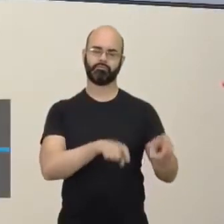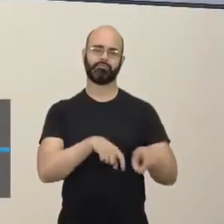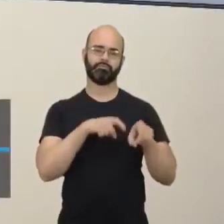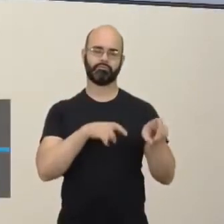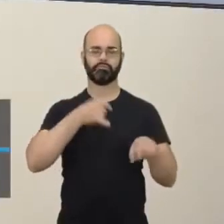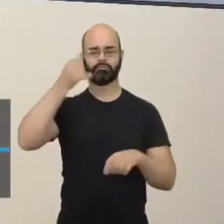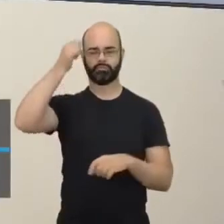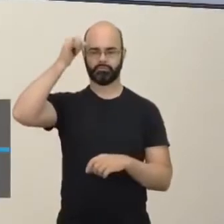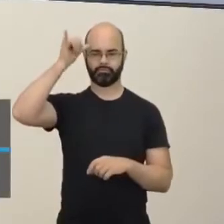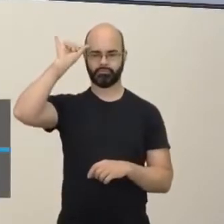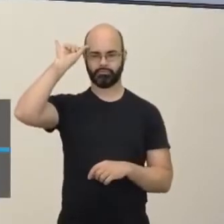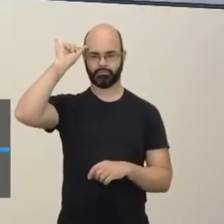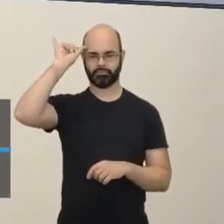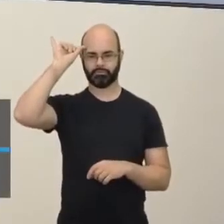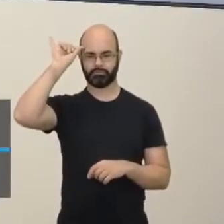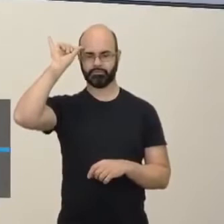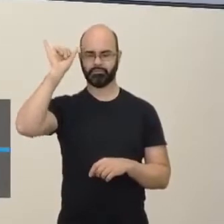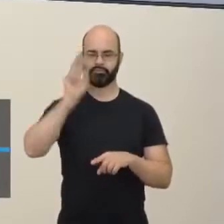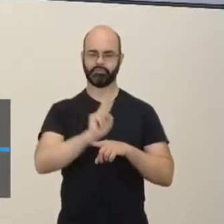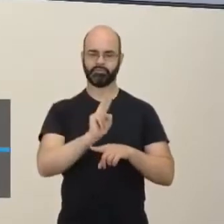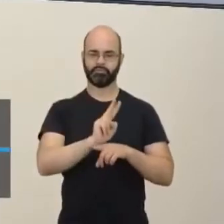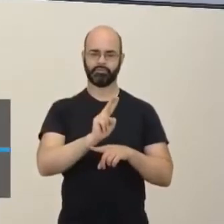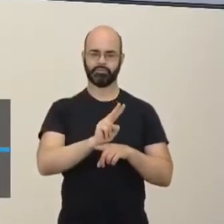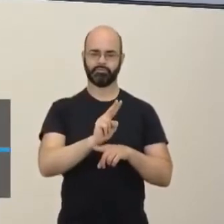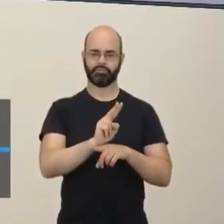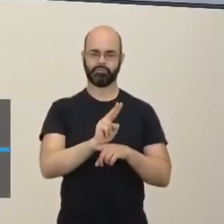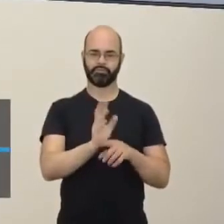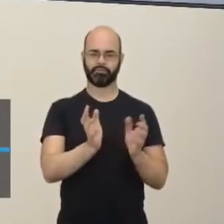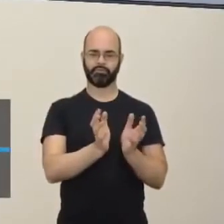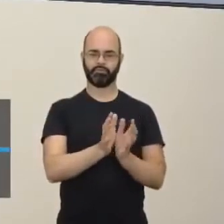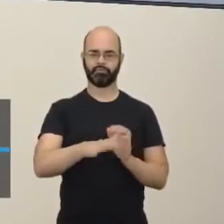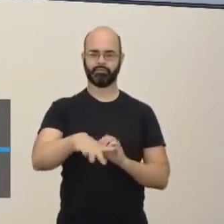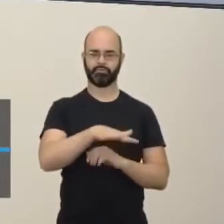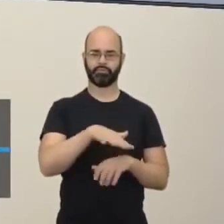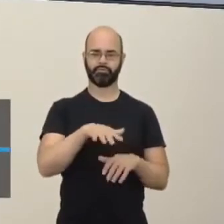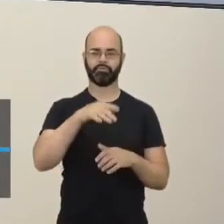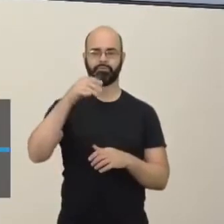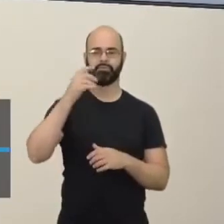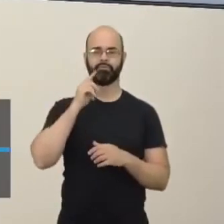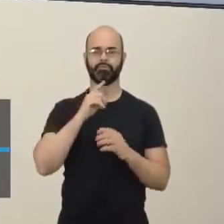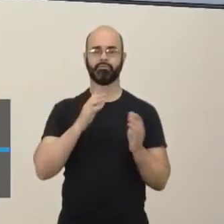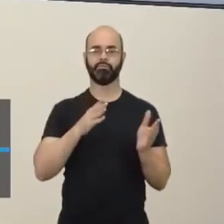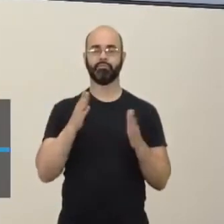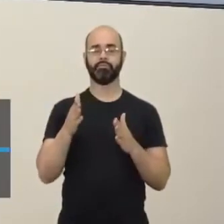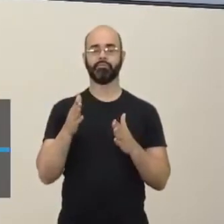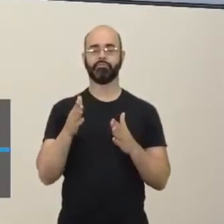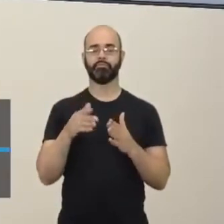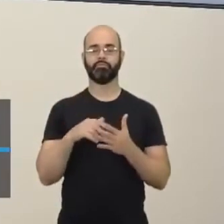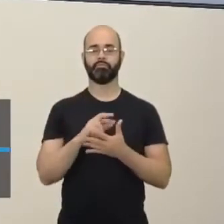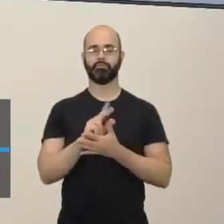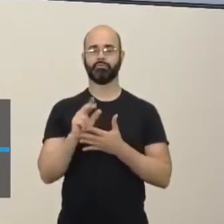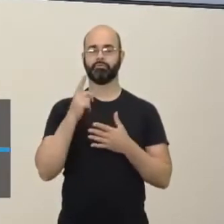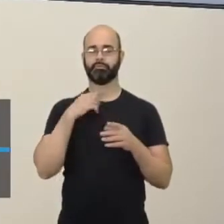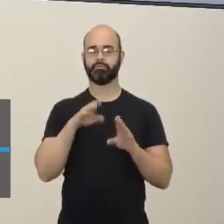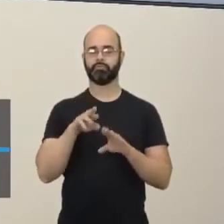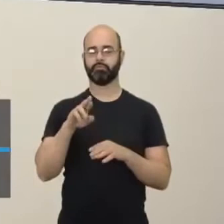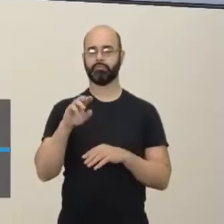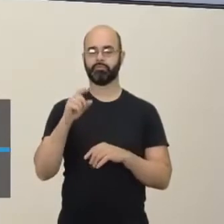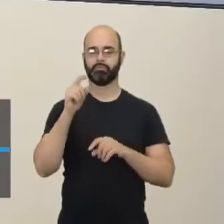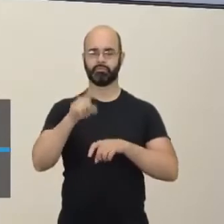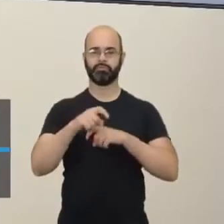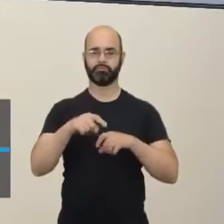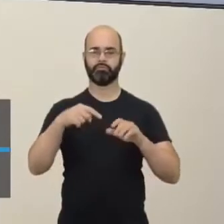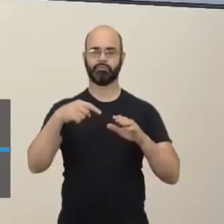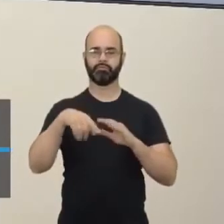de pecuária, né? Desse setor primário, né? Nós temos vários benesses, né? Inclusive também em questão de recursos minerais, né?